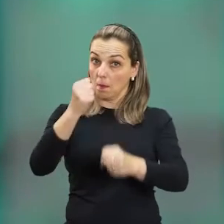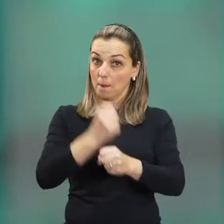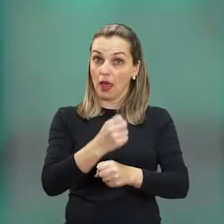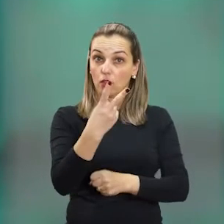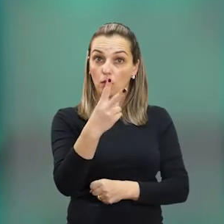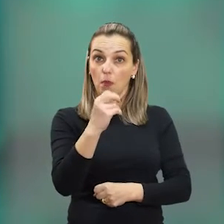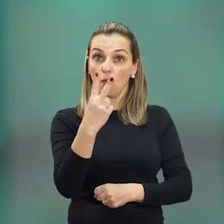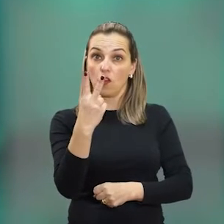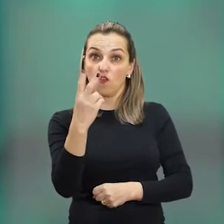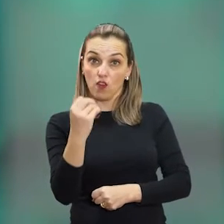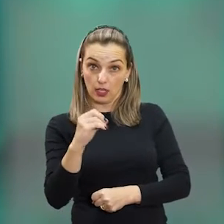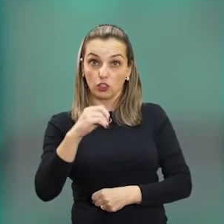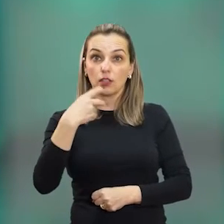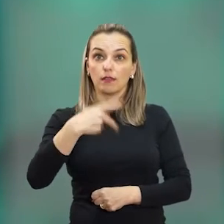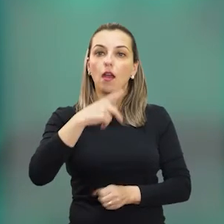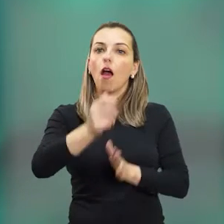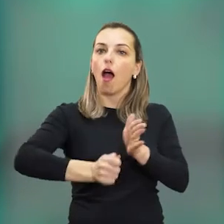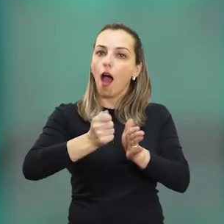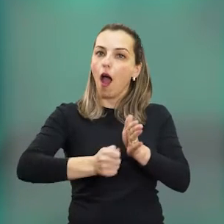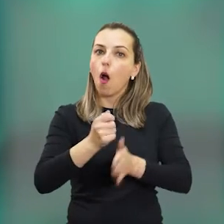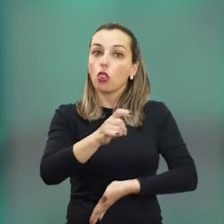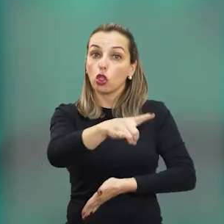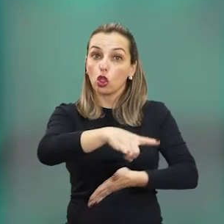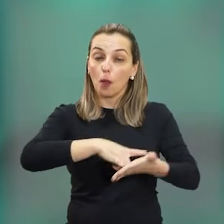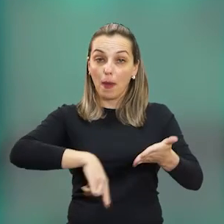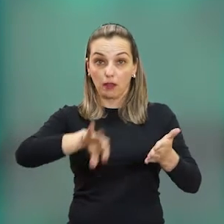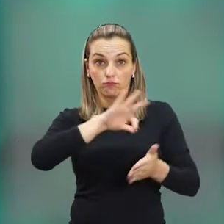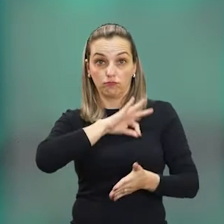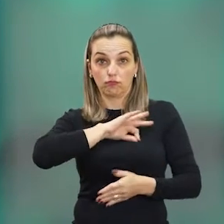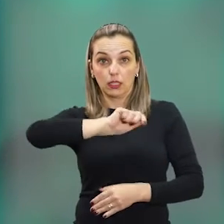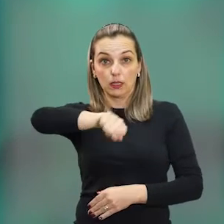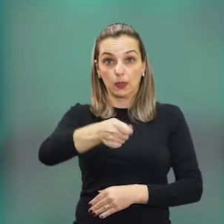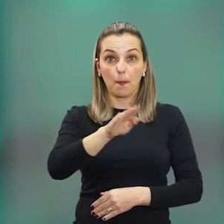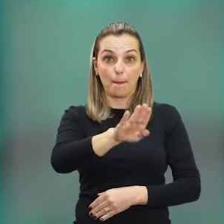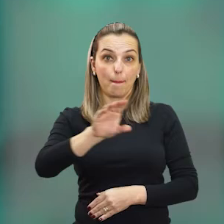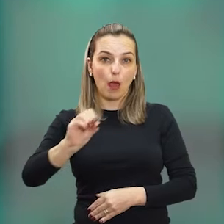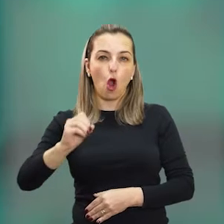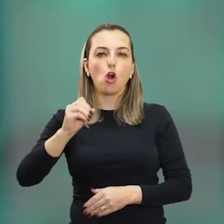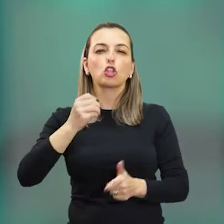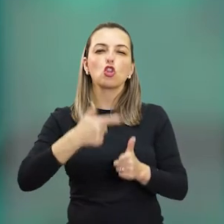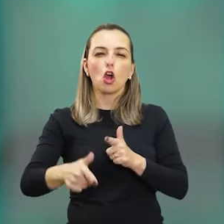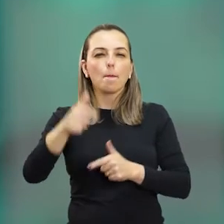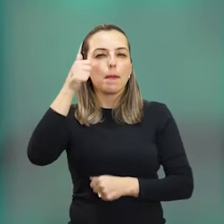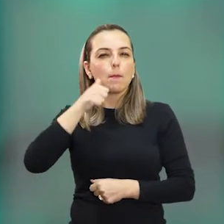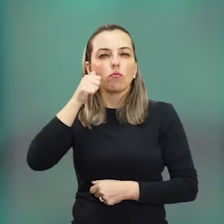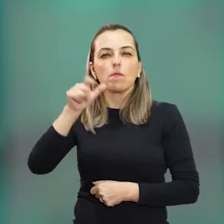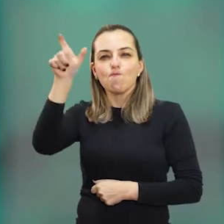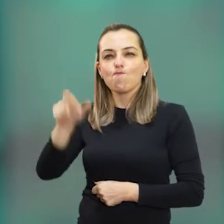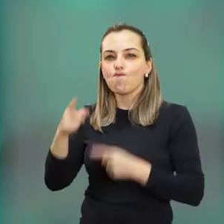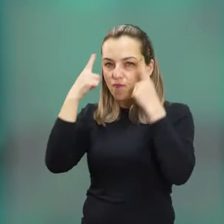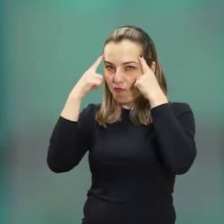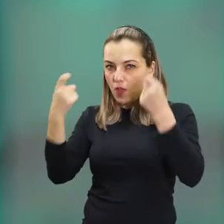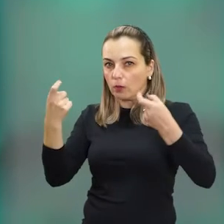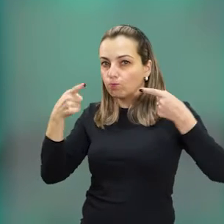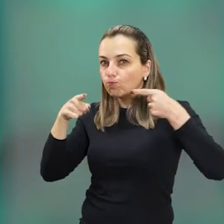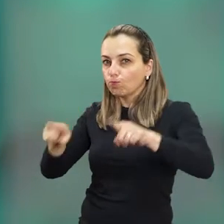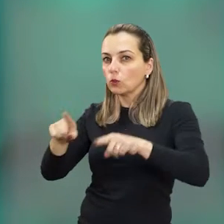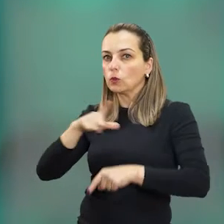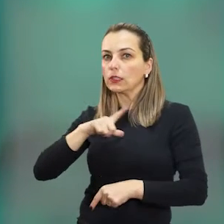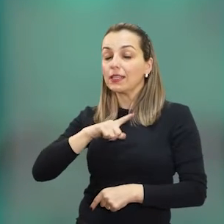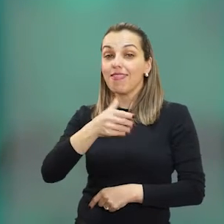Apenas em 2020, cerca de seis boletins de ocorrência de violência contra a mulher foram